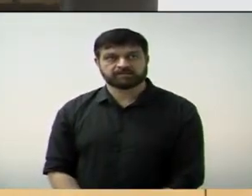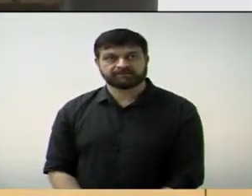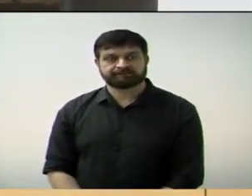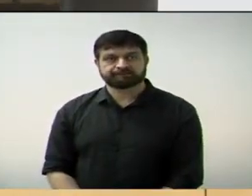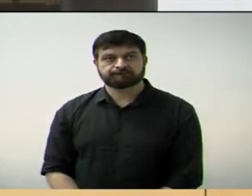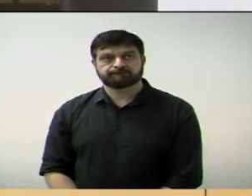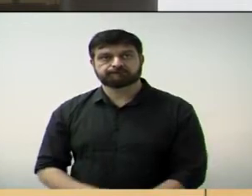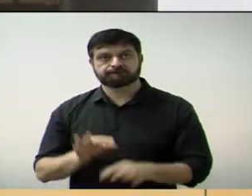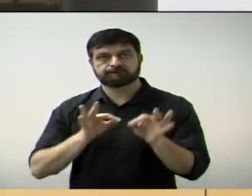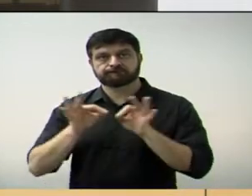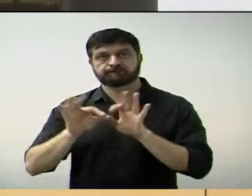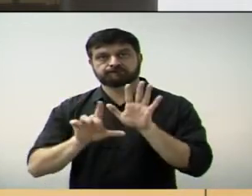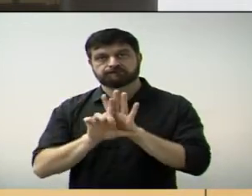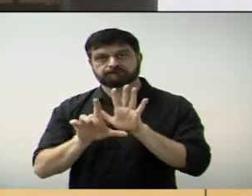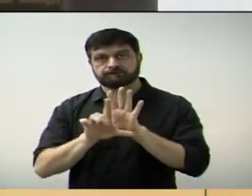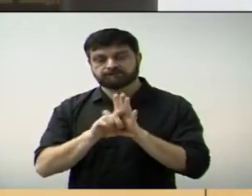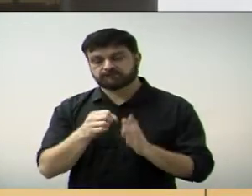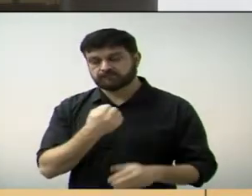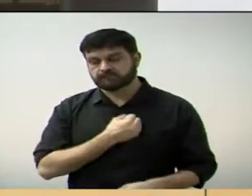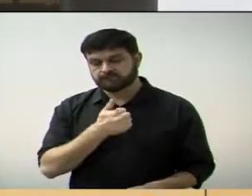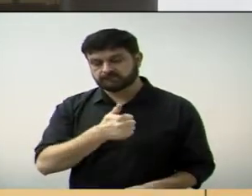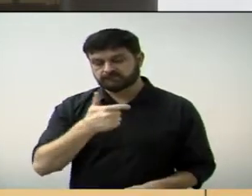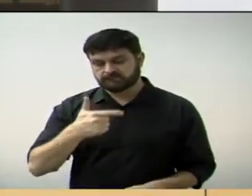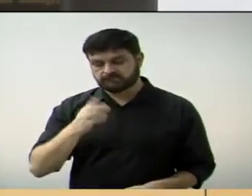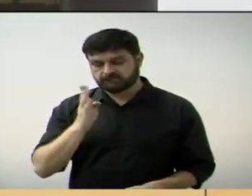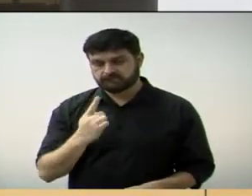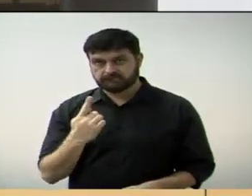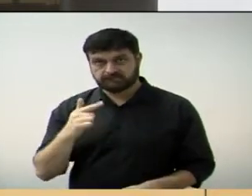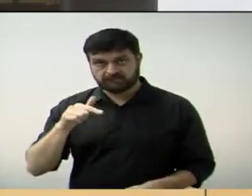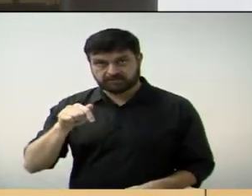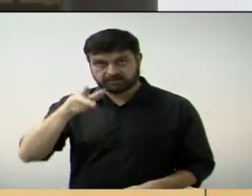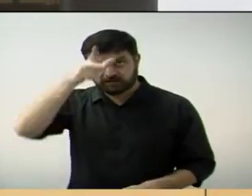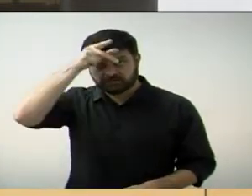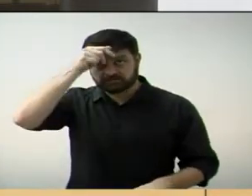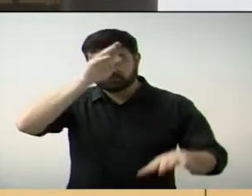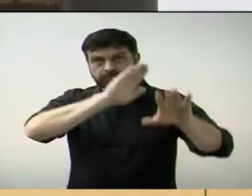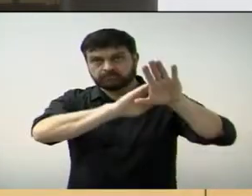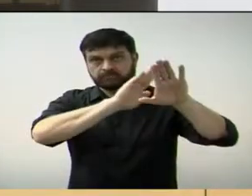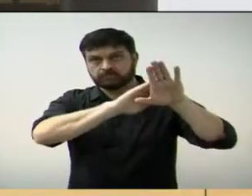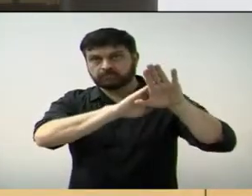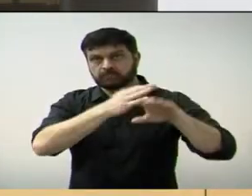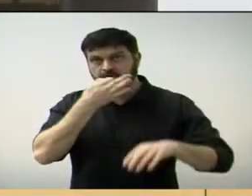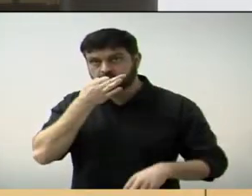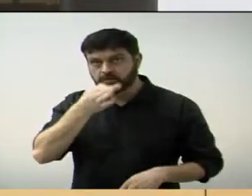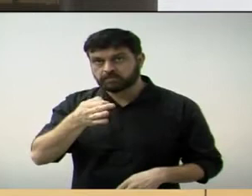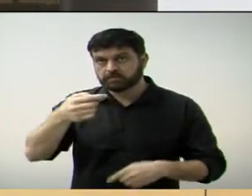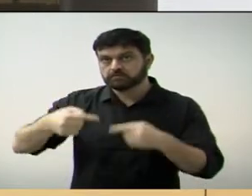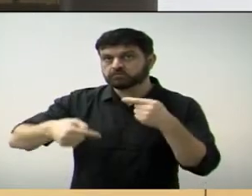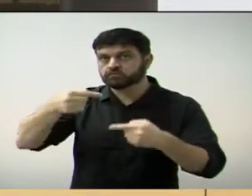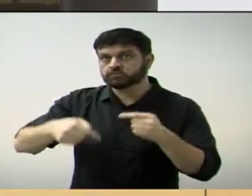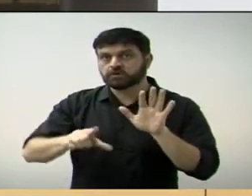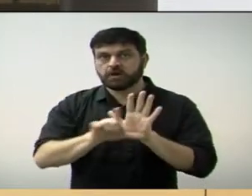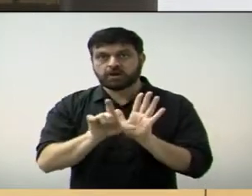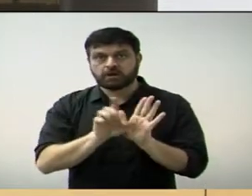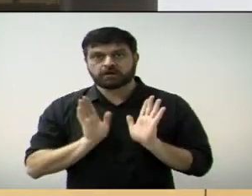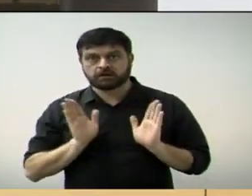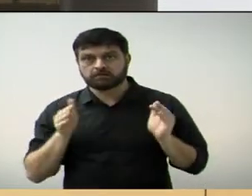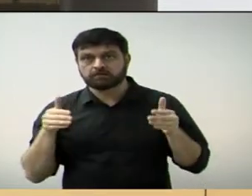O projeto de lei número 12 de 2017 do Executivo está em discussão quanto à sua legalidade.